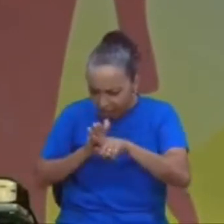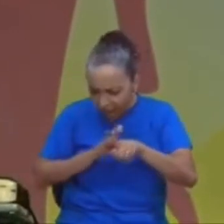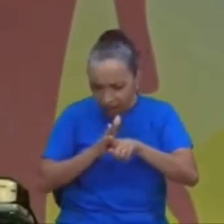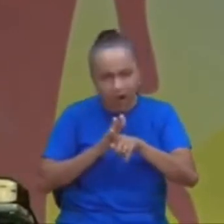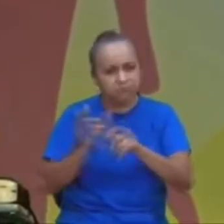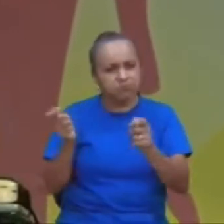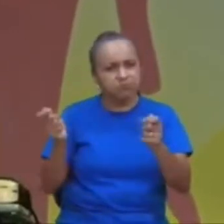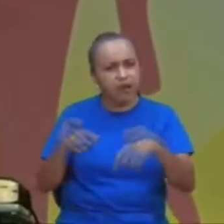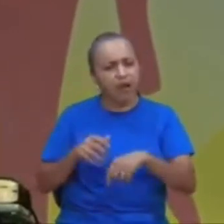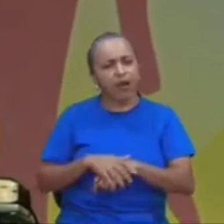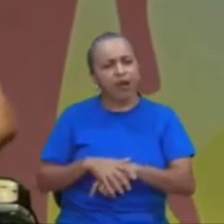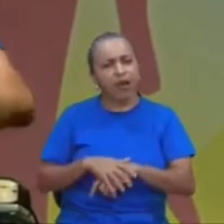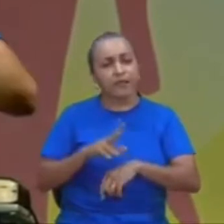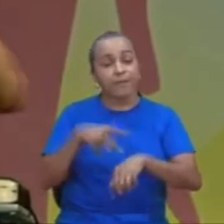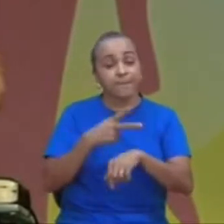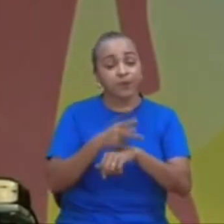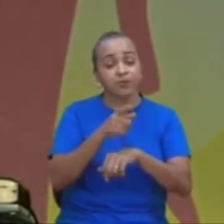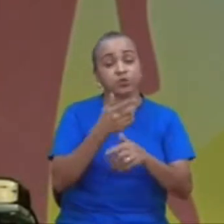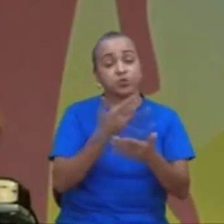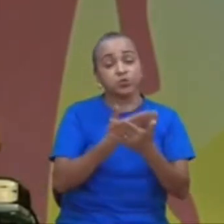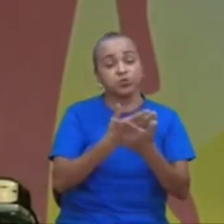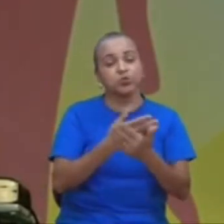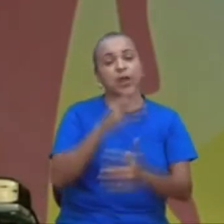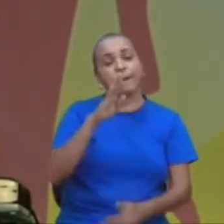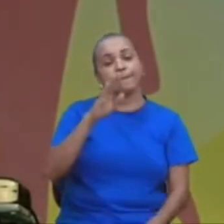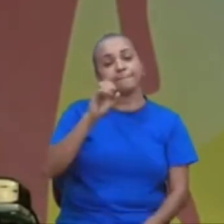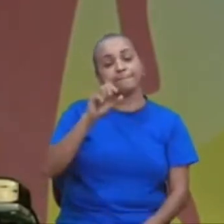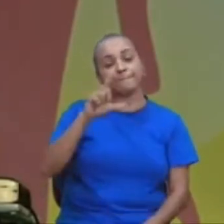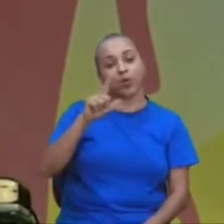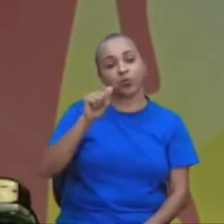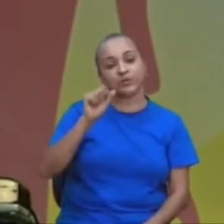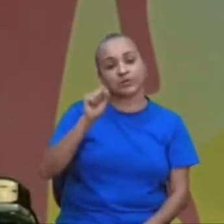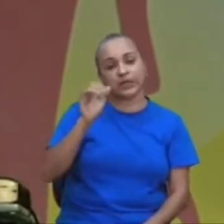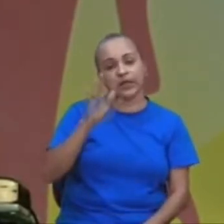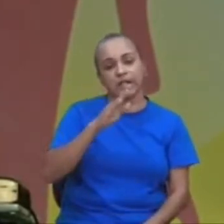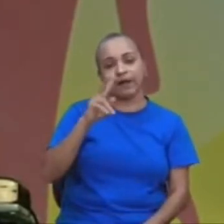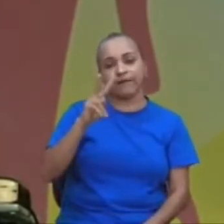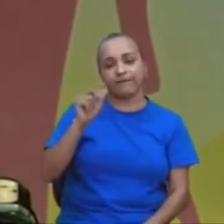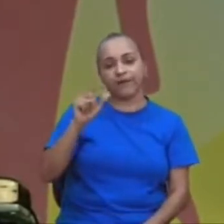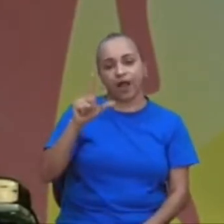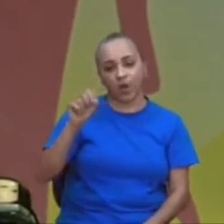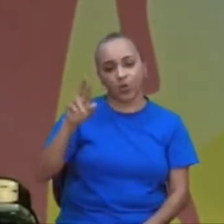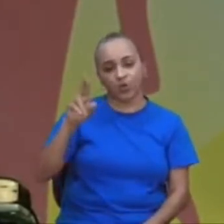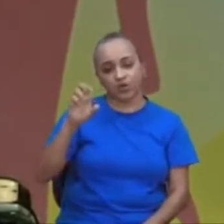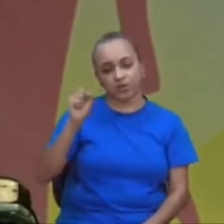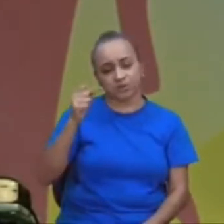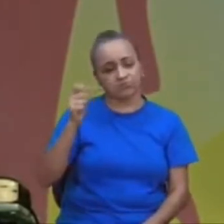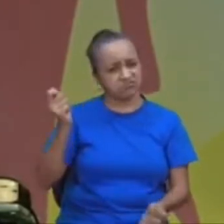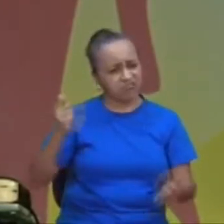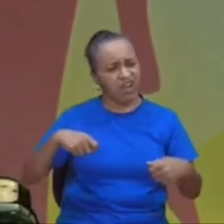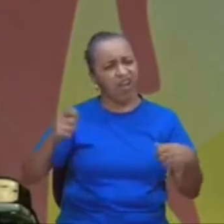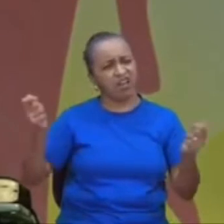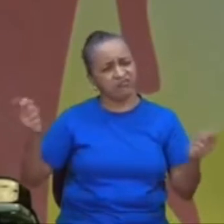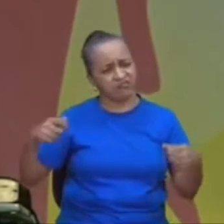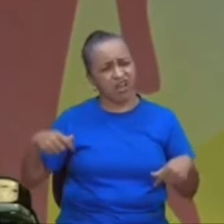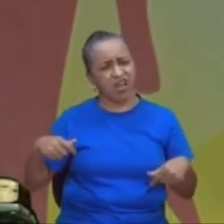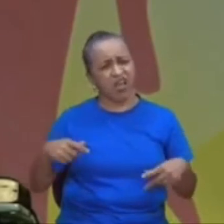depois, você pode estudar, bolsa de valores, você pode estudar, fundos imobiliários, né, e não só isso gente,